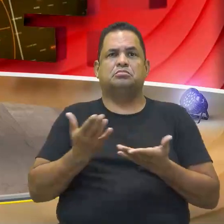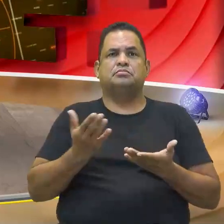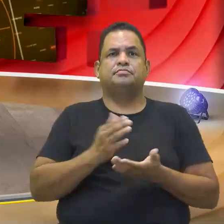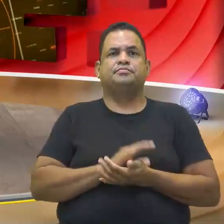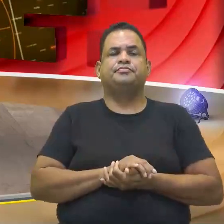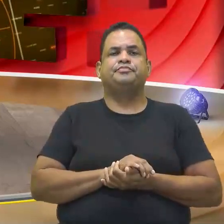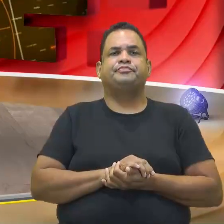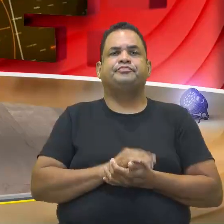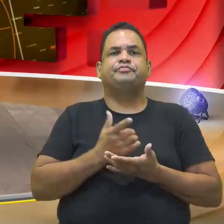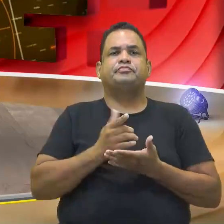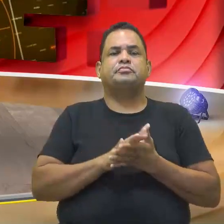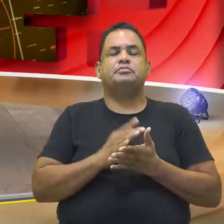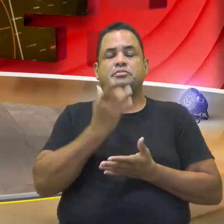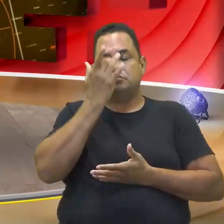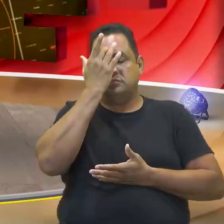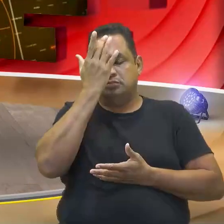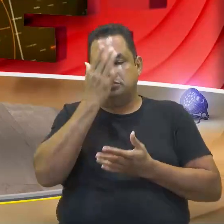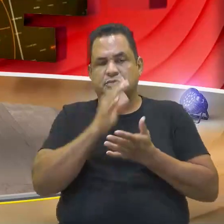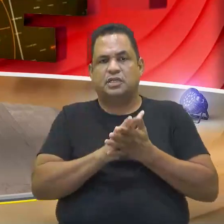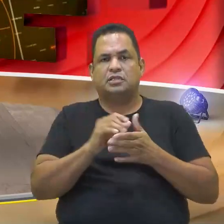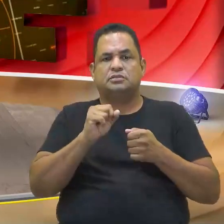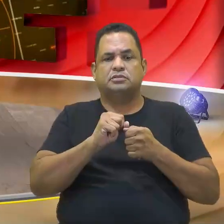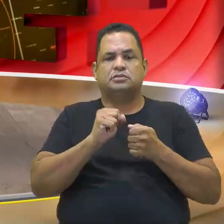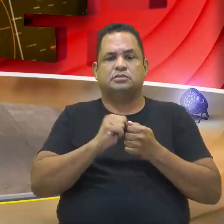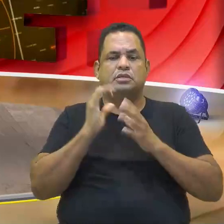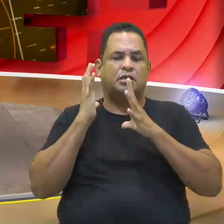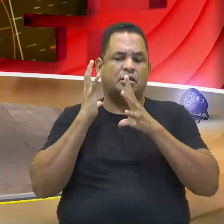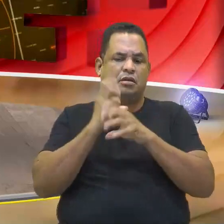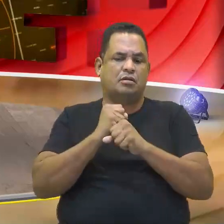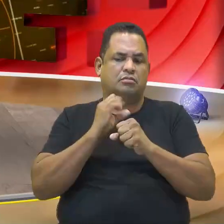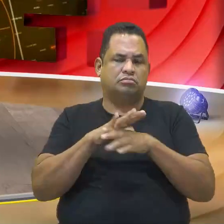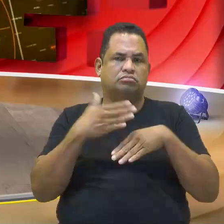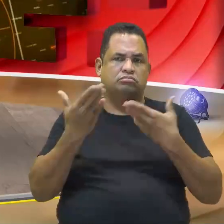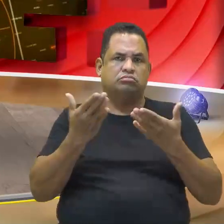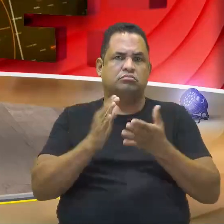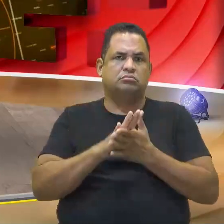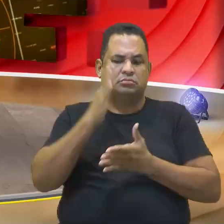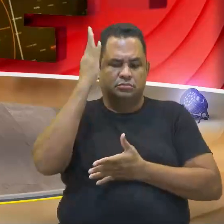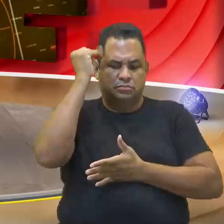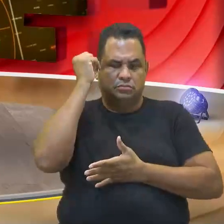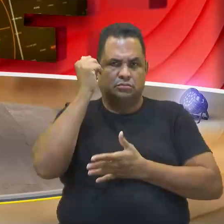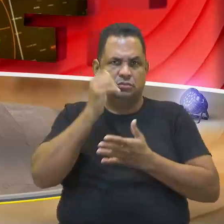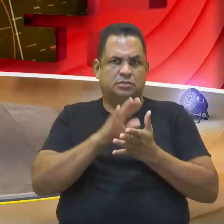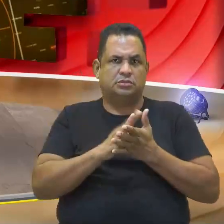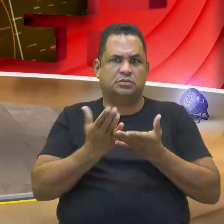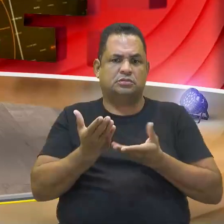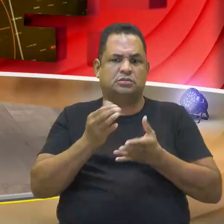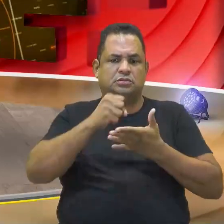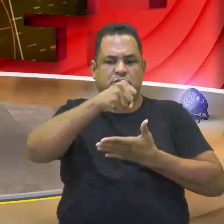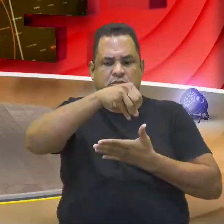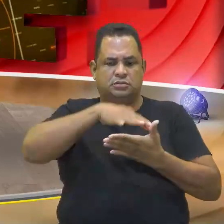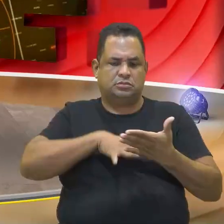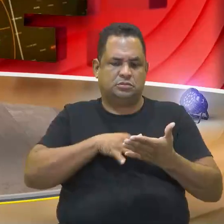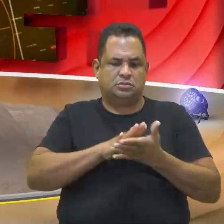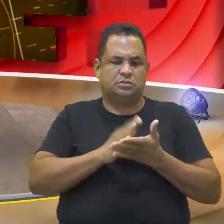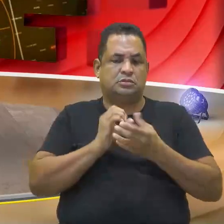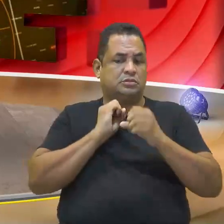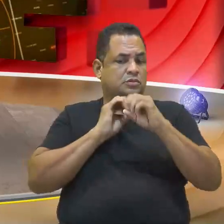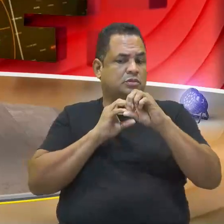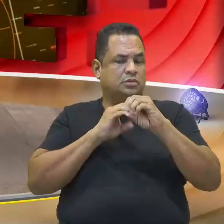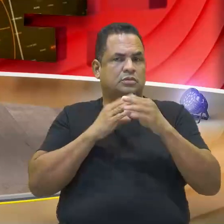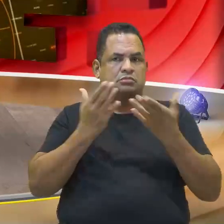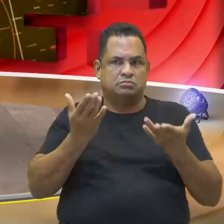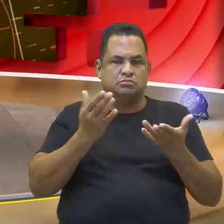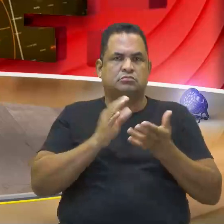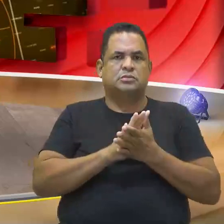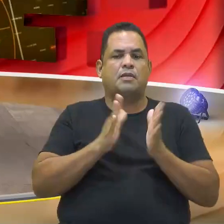da gente conseguir fazer as resoluções das atividades, né? Sabendo que as atividades estão sempre dentro do que a gente ensinou, tá? O que